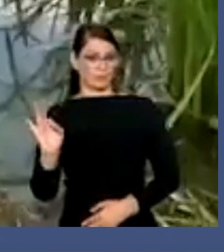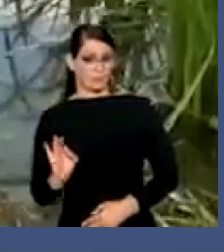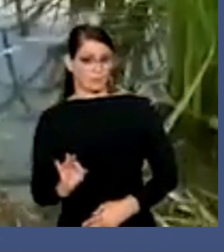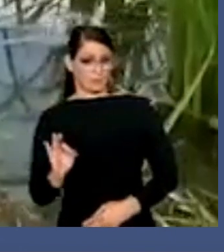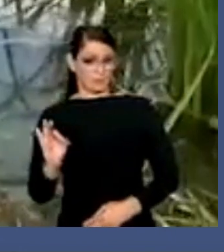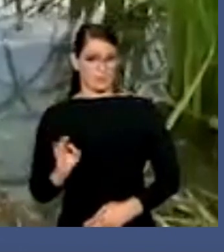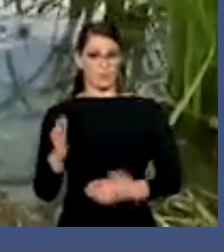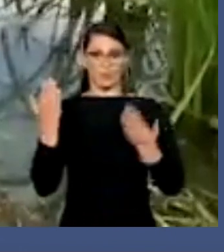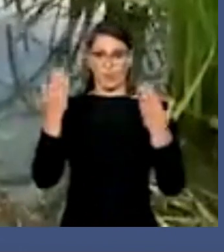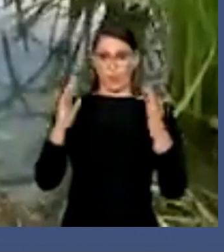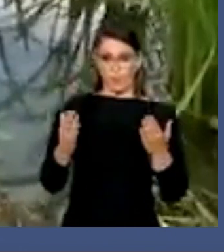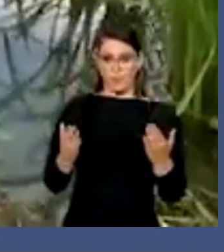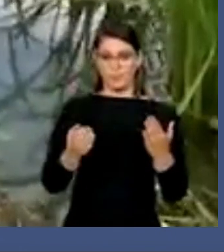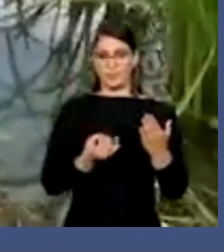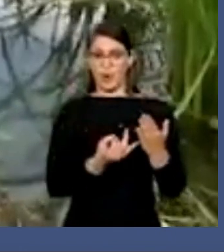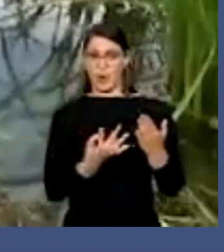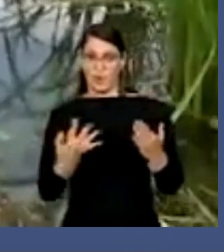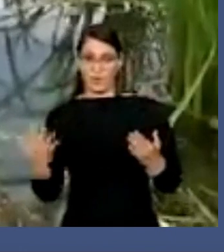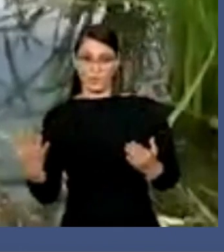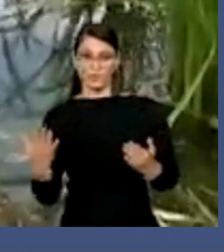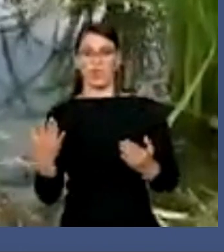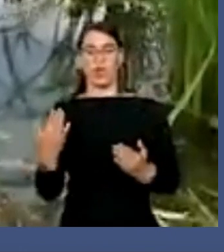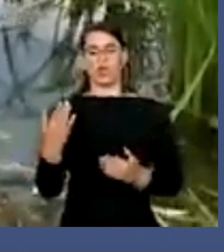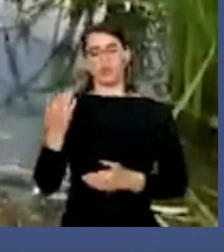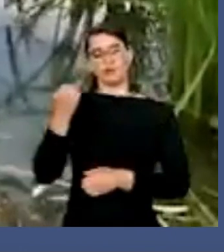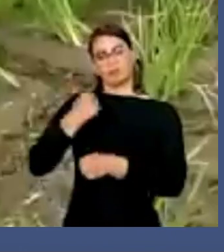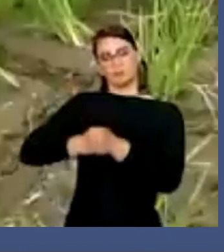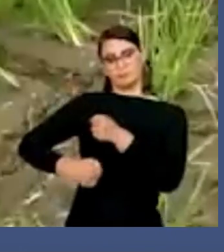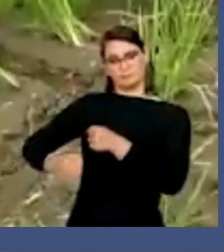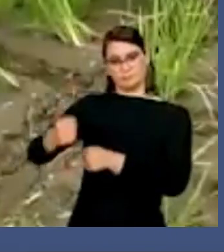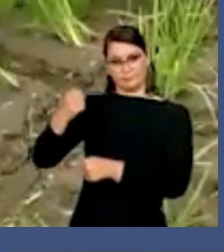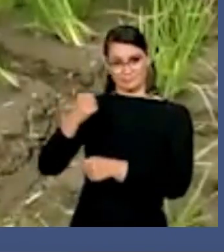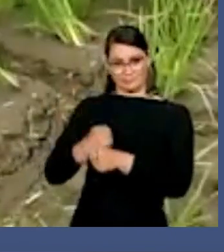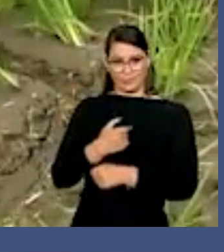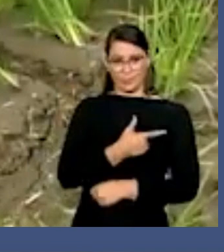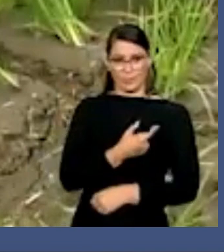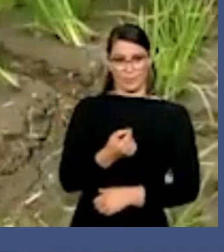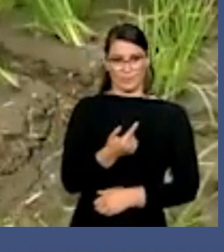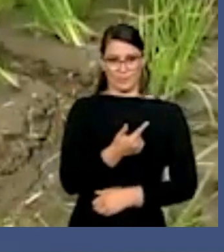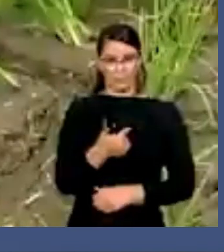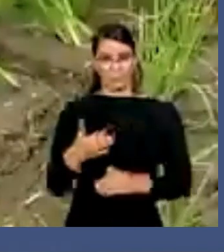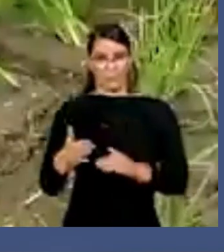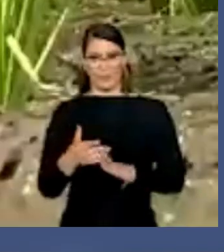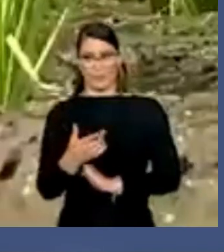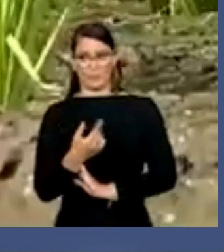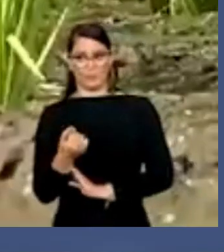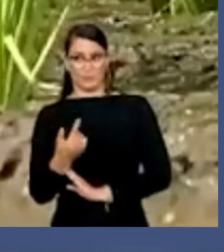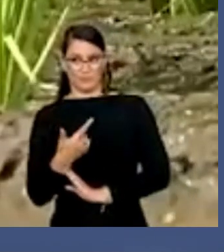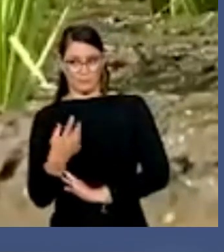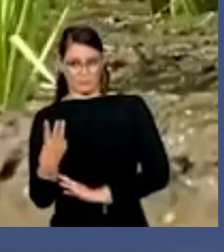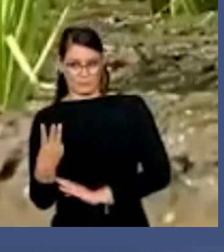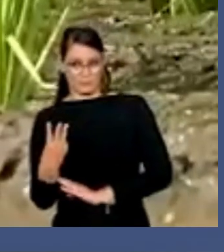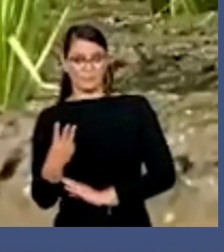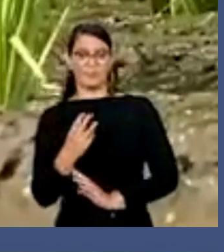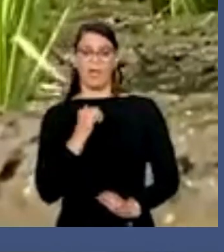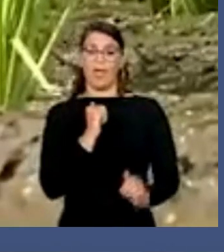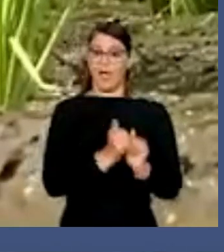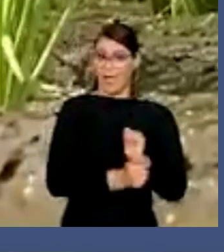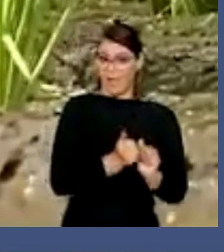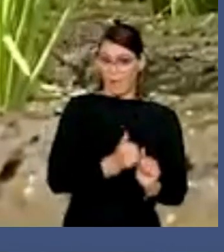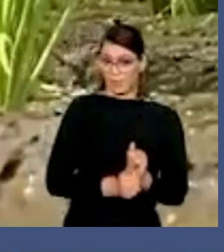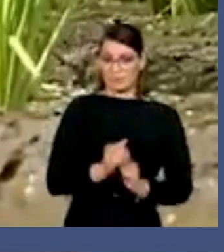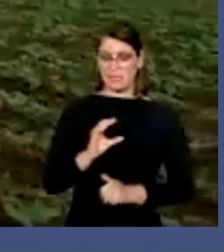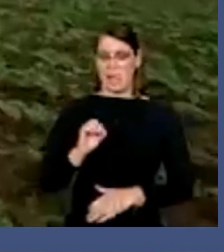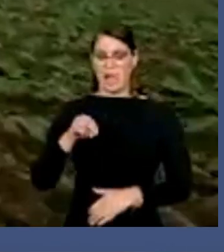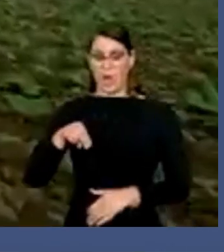em comparação ao volume colhido na safra 2022-2023. Assim como no caso do arroz, a